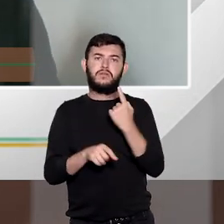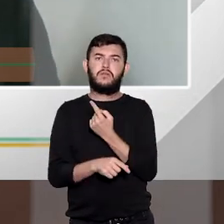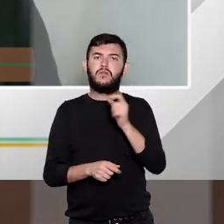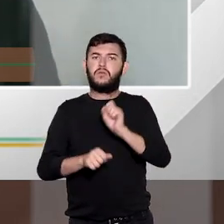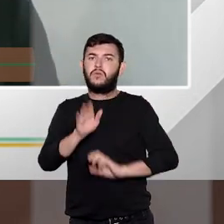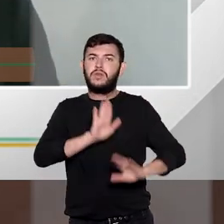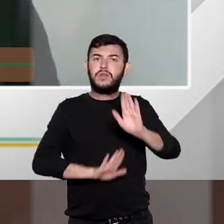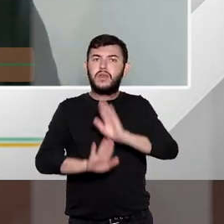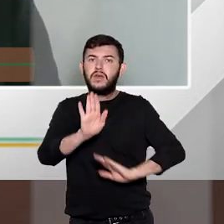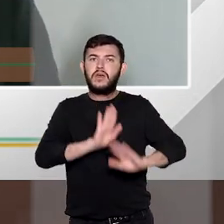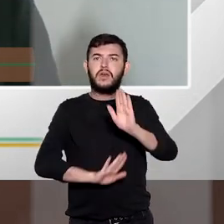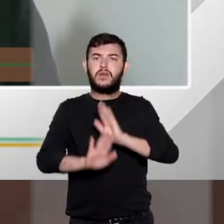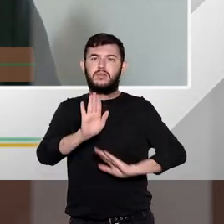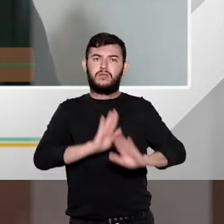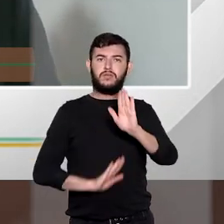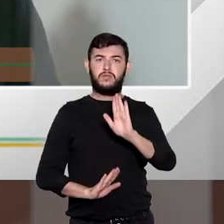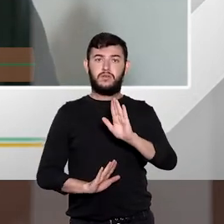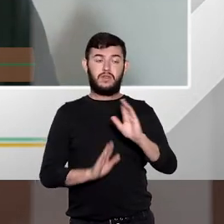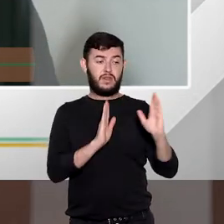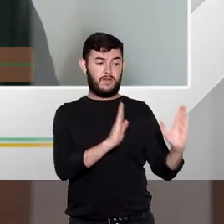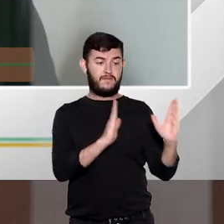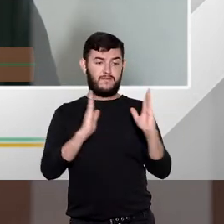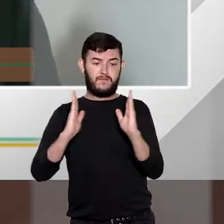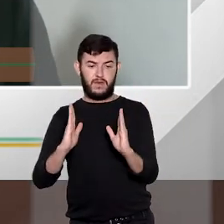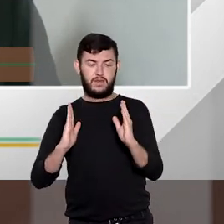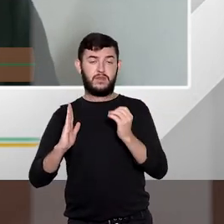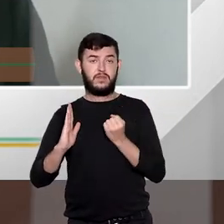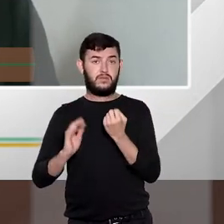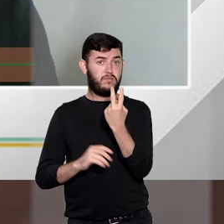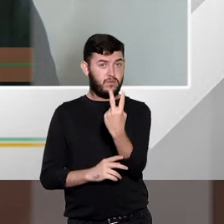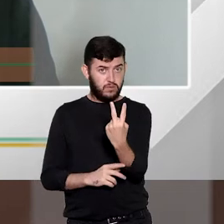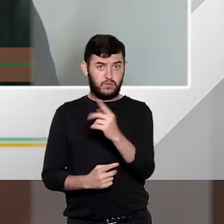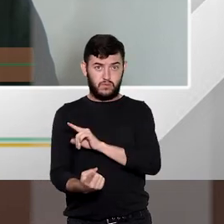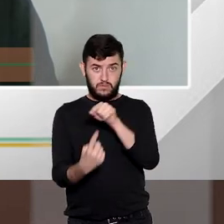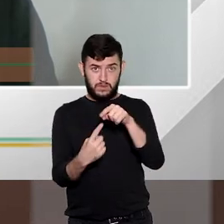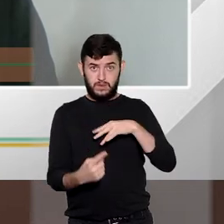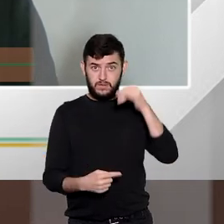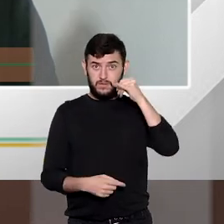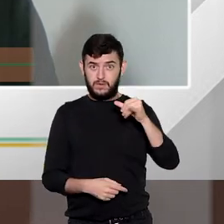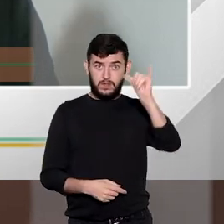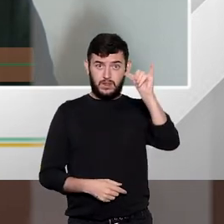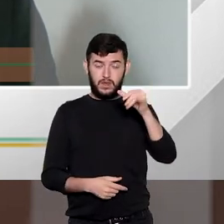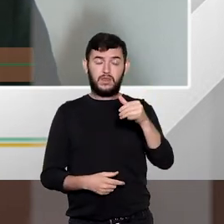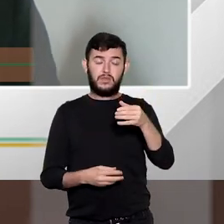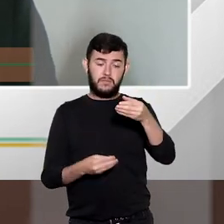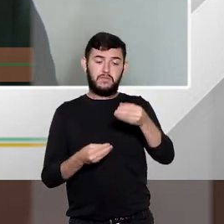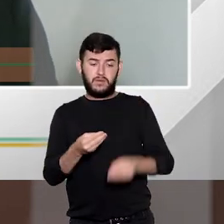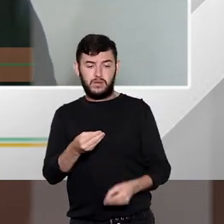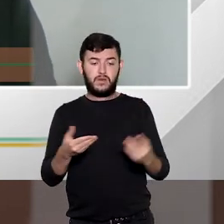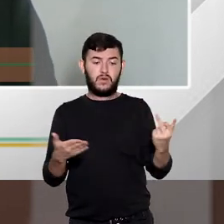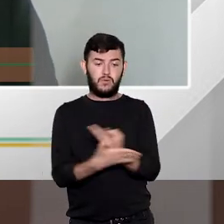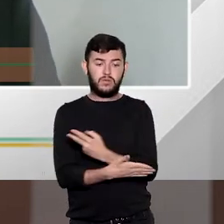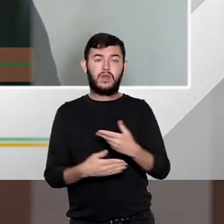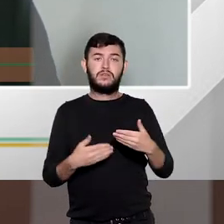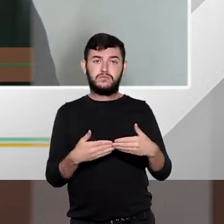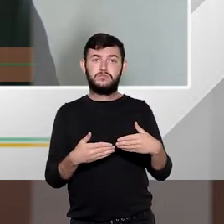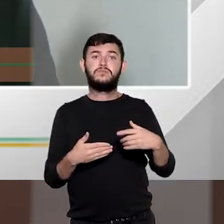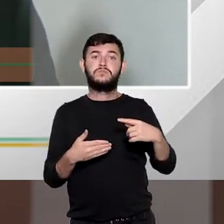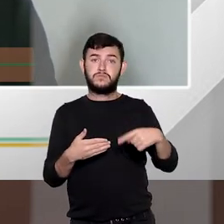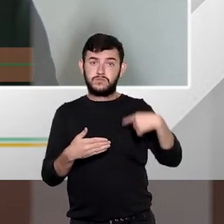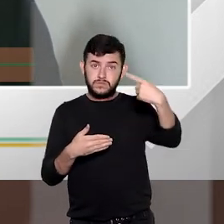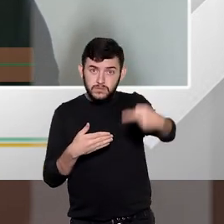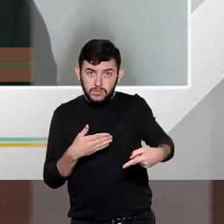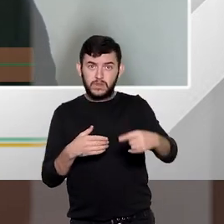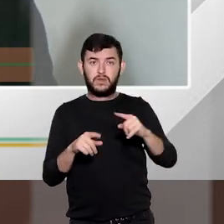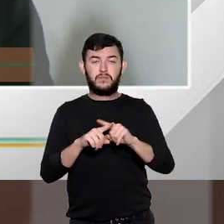esse cuidado aqui na segunda fase para evitar esse bisinílio. E o problema que eu vejo, não sei se o Nidal